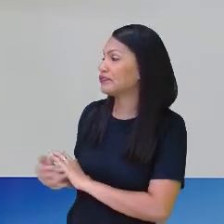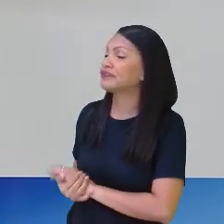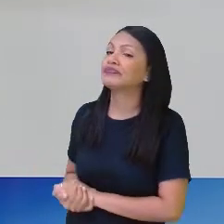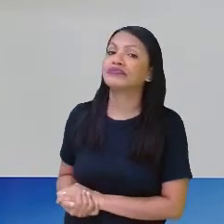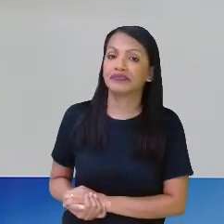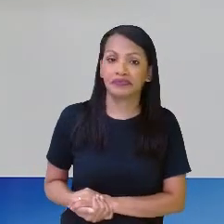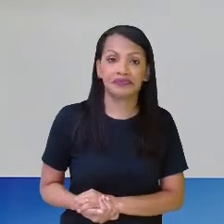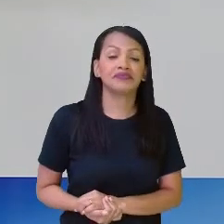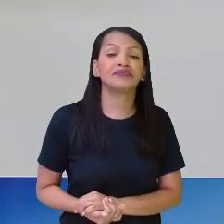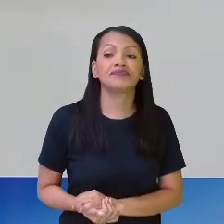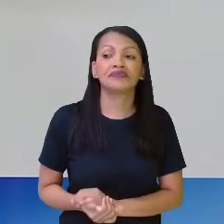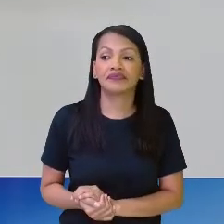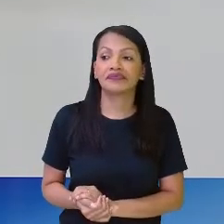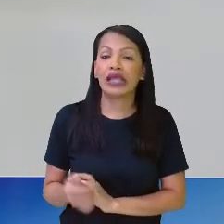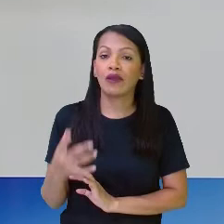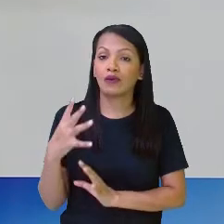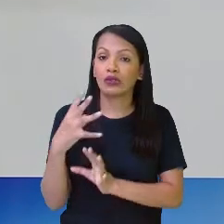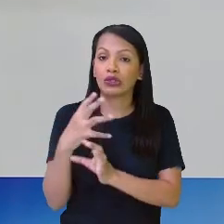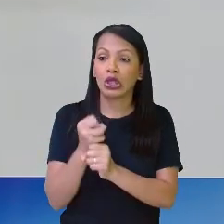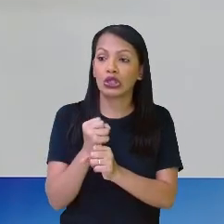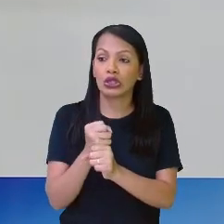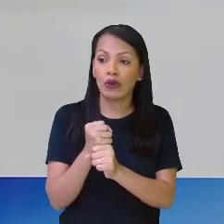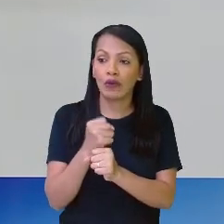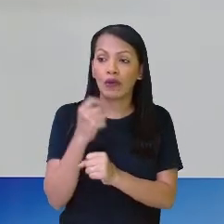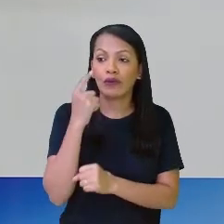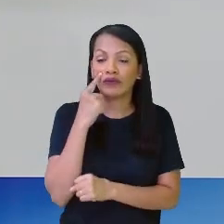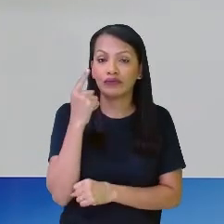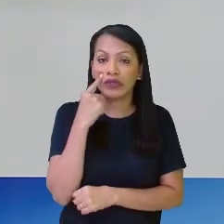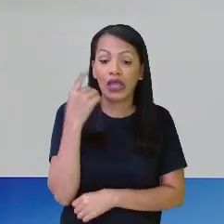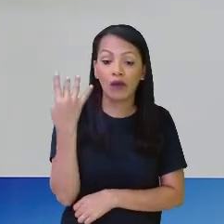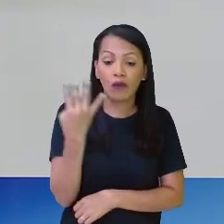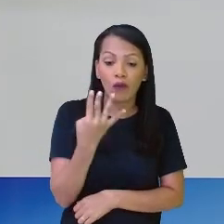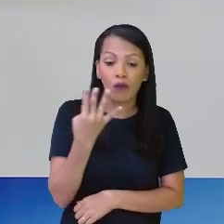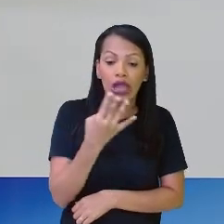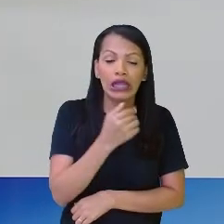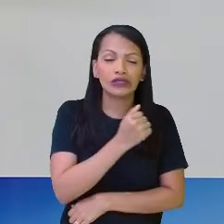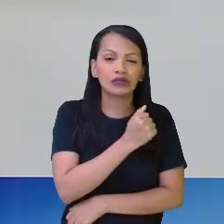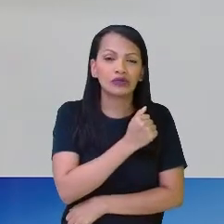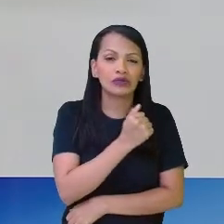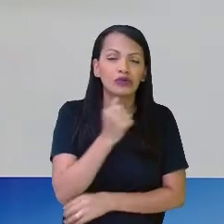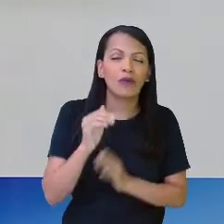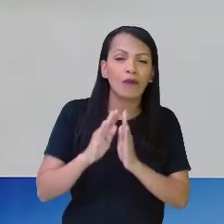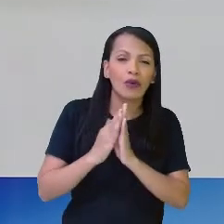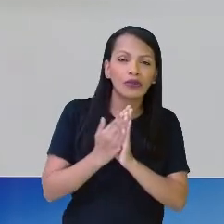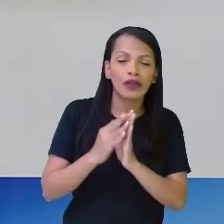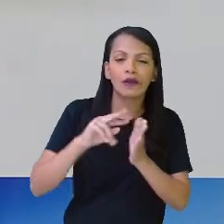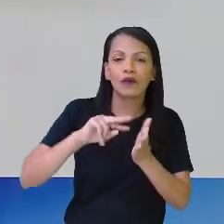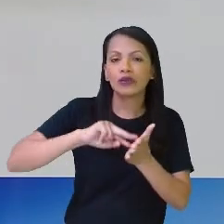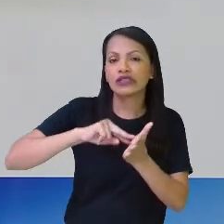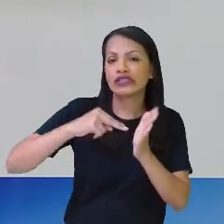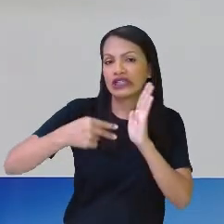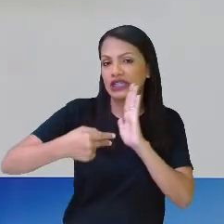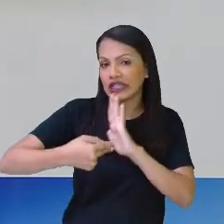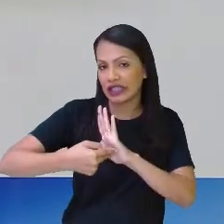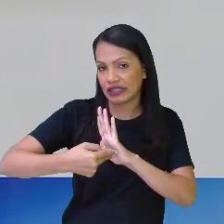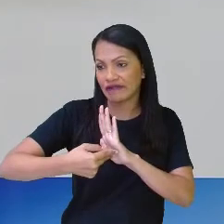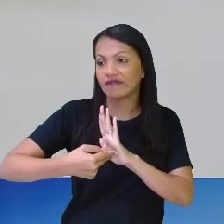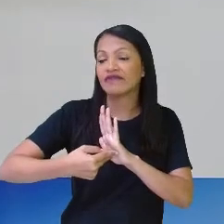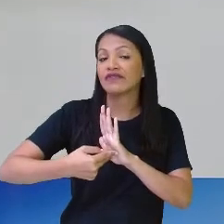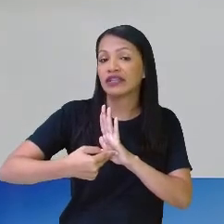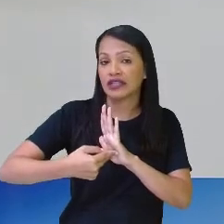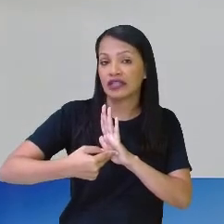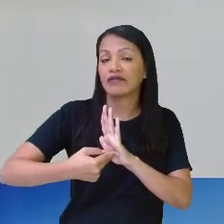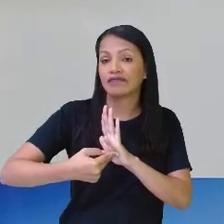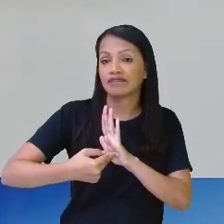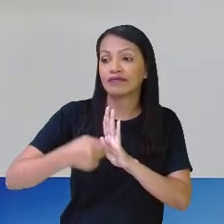de 2 sextos. Então, o total aqui, esses 4 bonecos, o Ivan ia dar para o irmão e ele